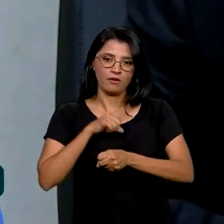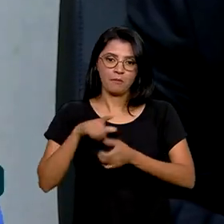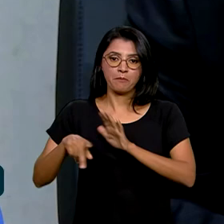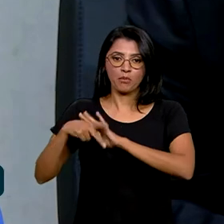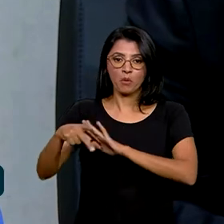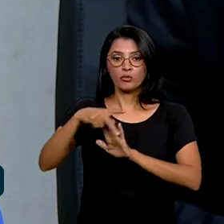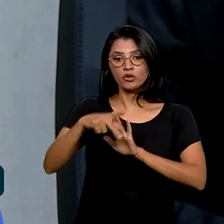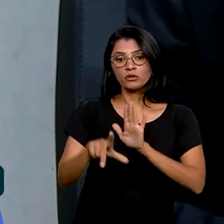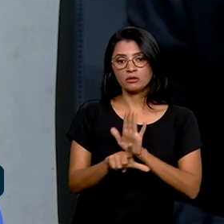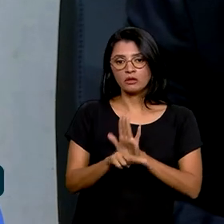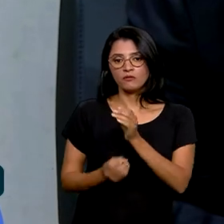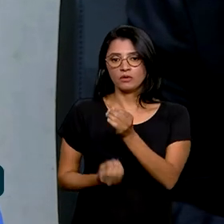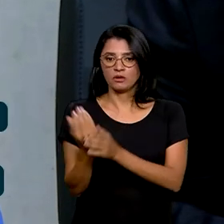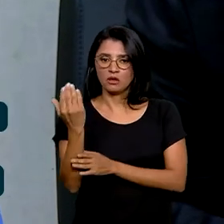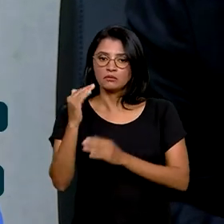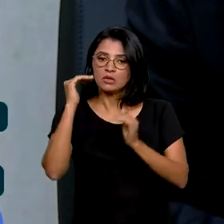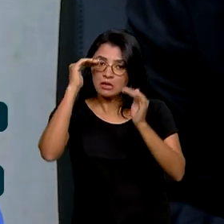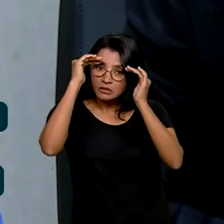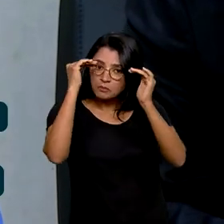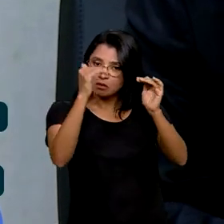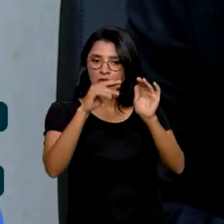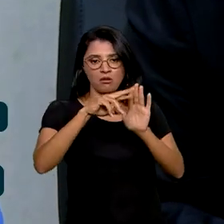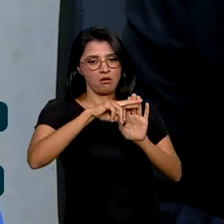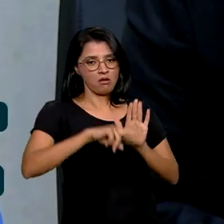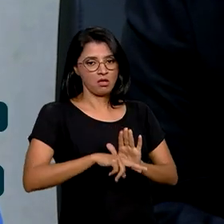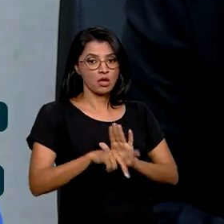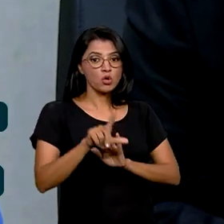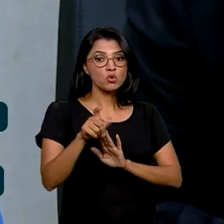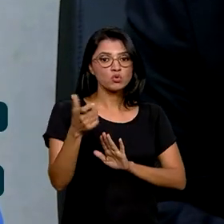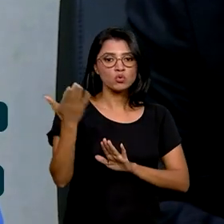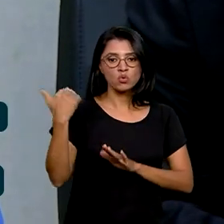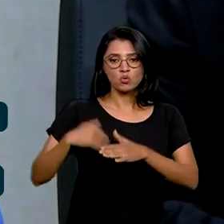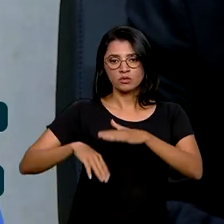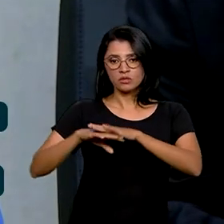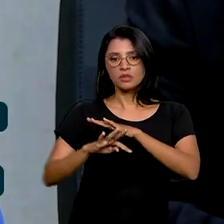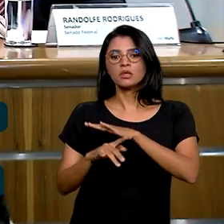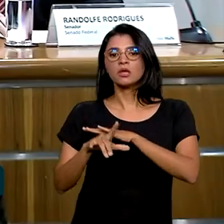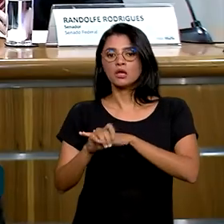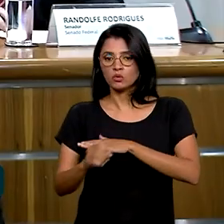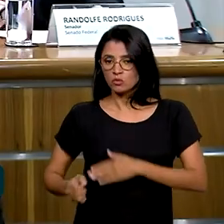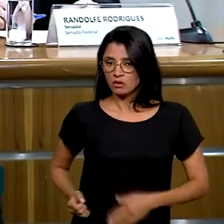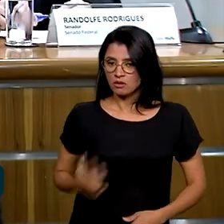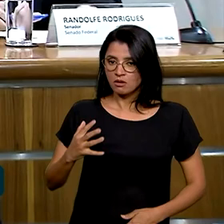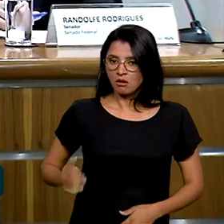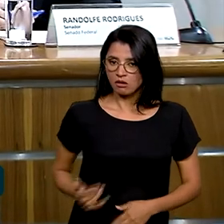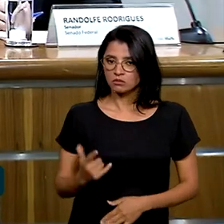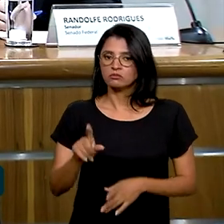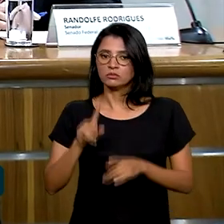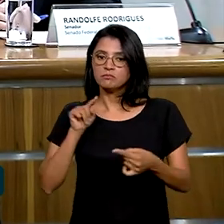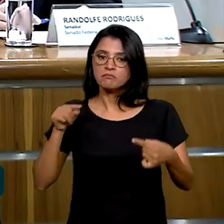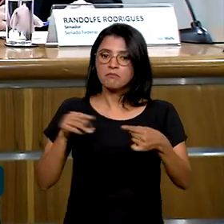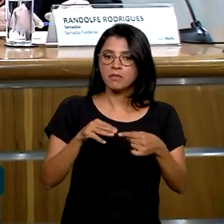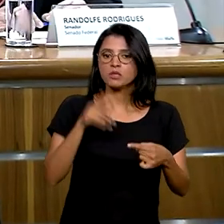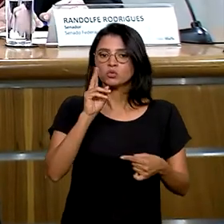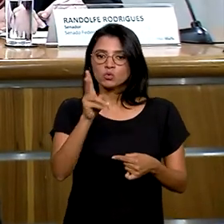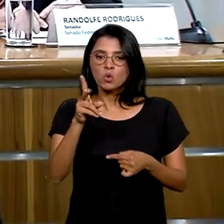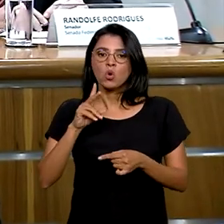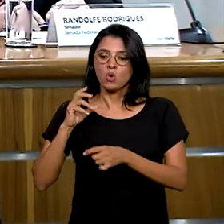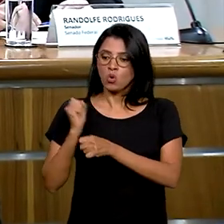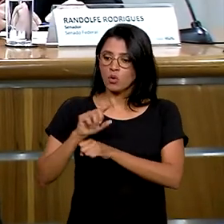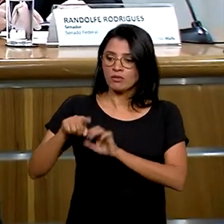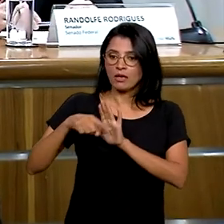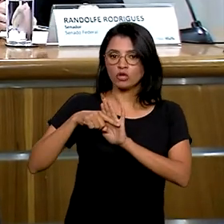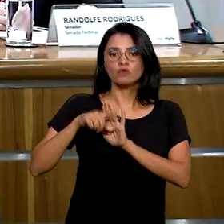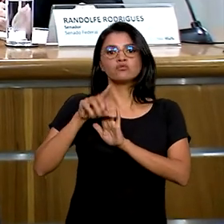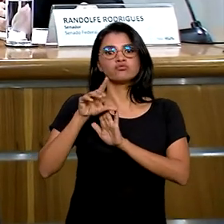projeto de lei foi feito respeitando as regras do antigo teto de gastos e manteve a meta de zerar o saldo